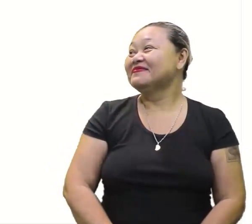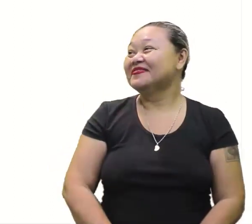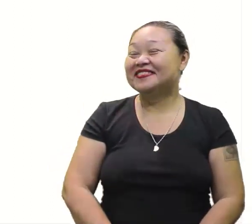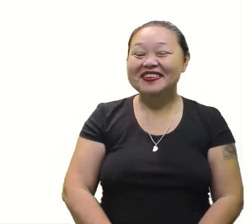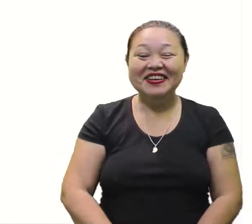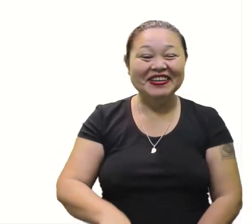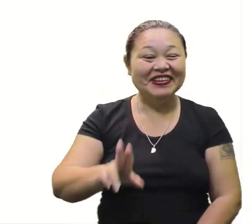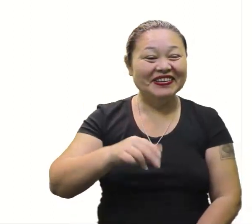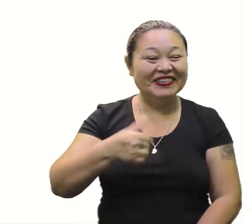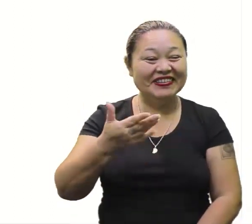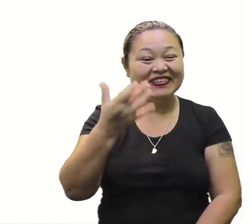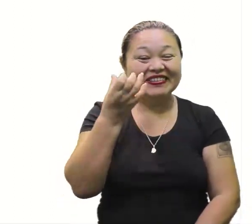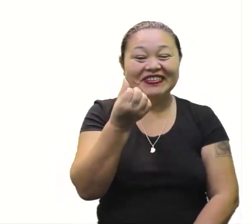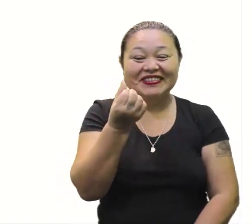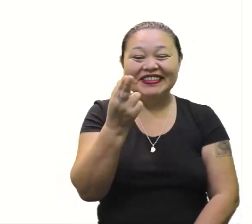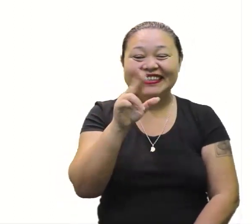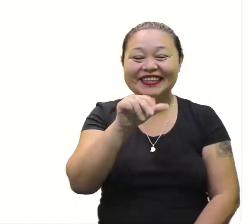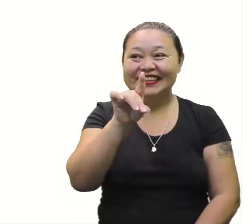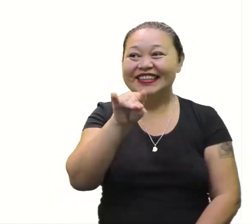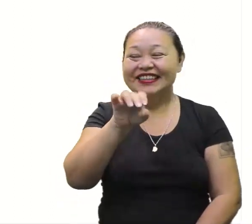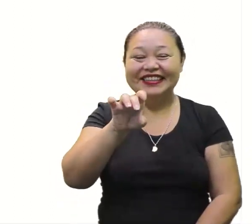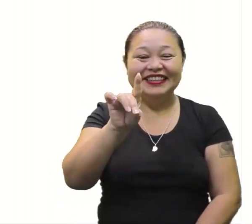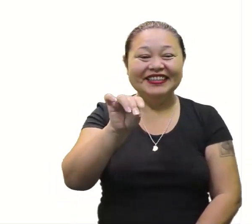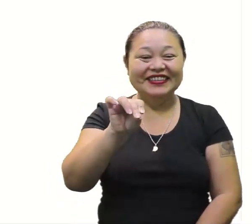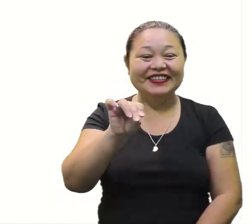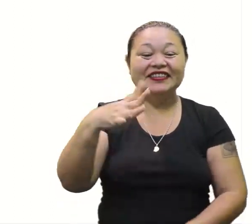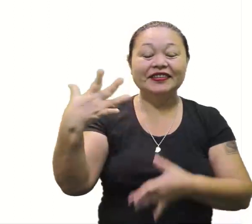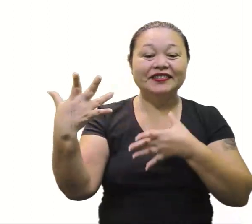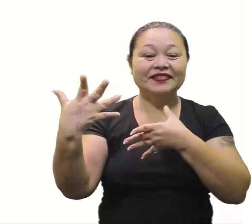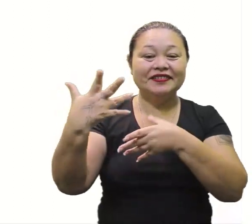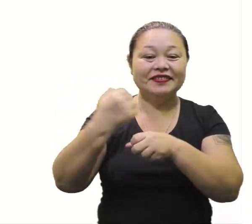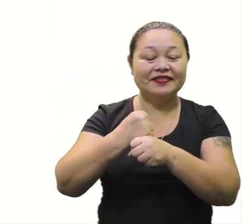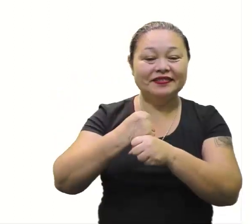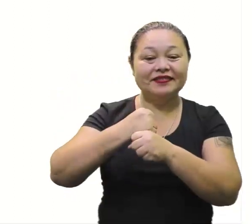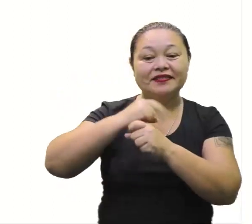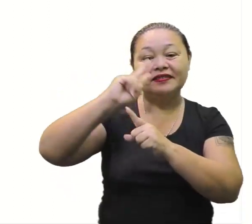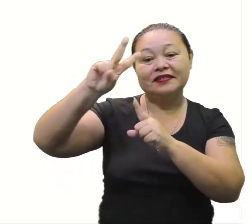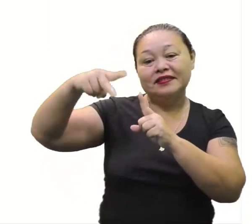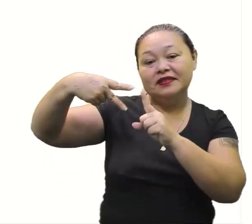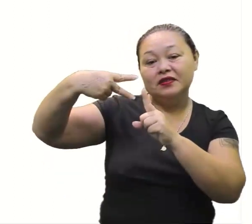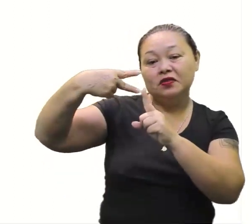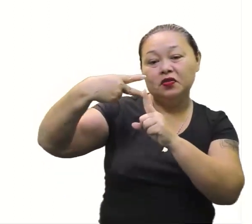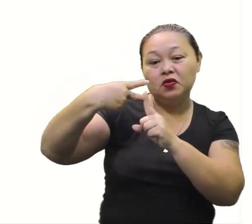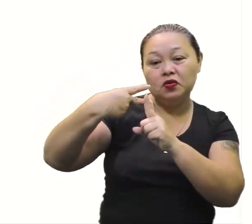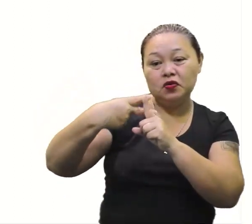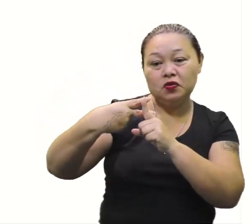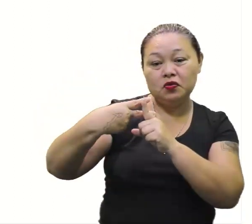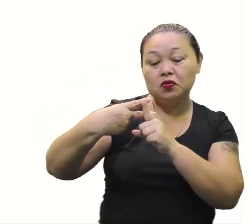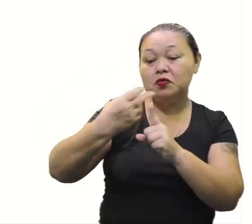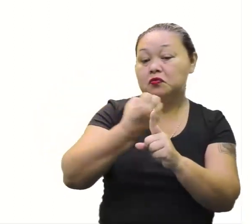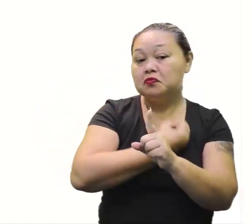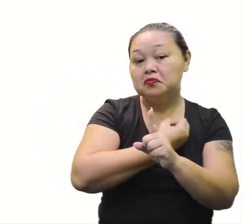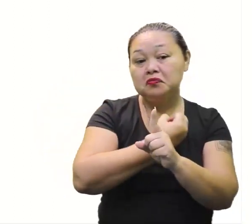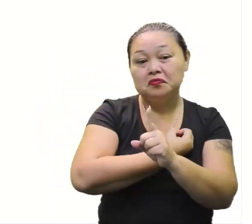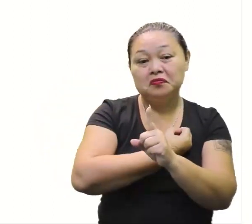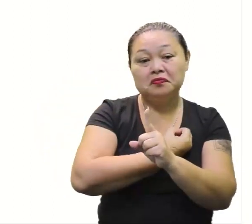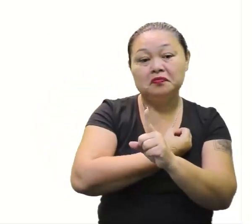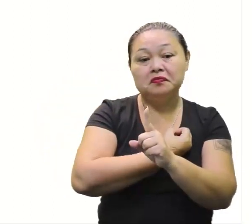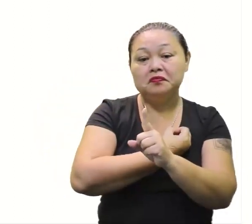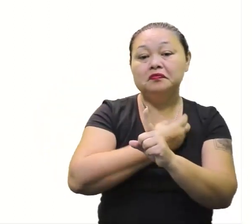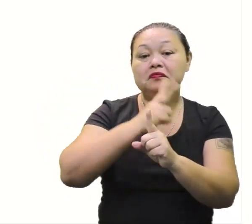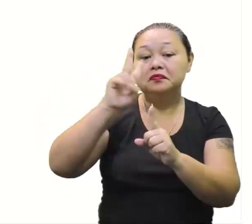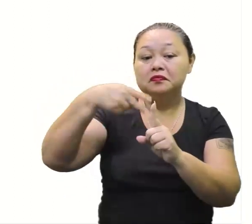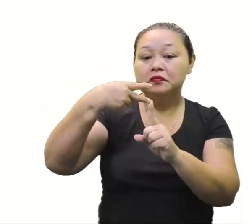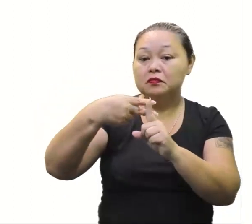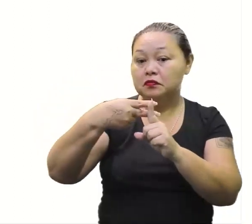Uhul! Vamos lá. 6 unidades. 6 unidades. Somados. Somados. Aí a vai montando, dobro de um número. Ao